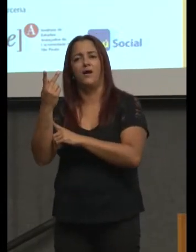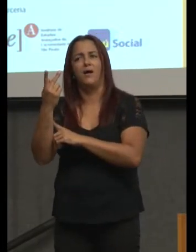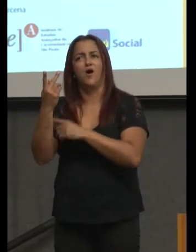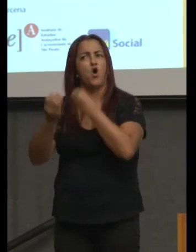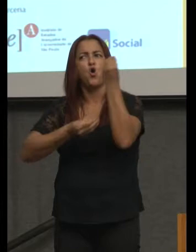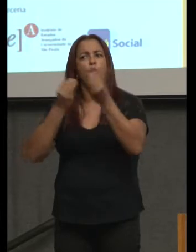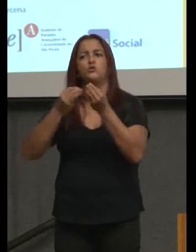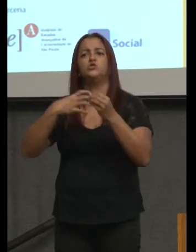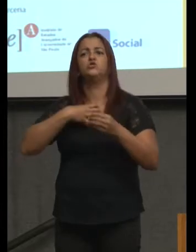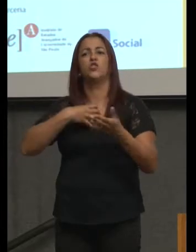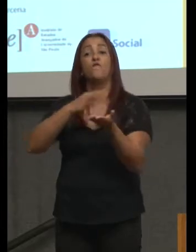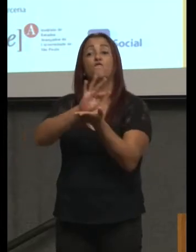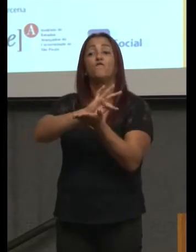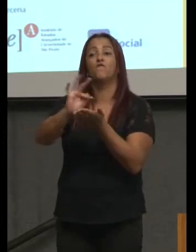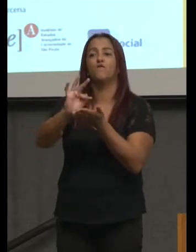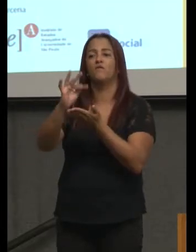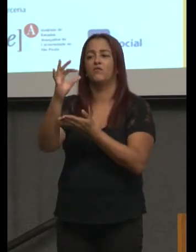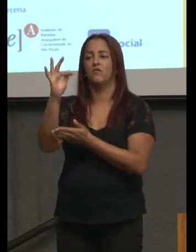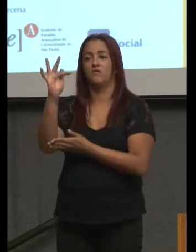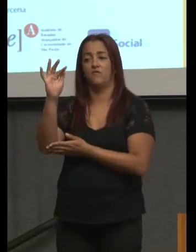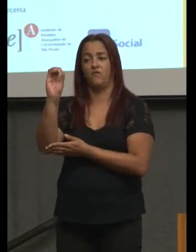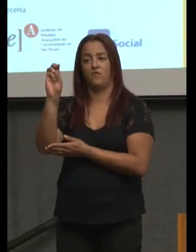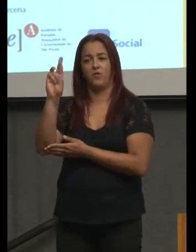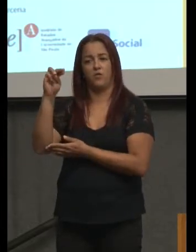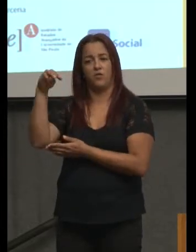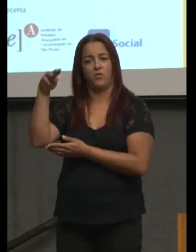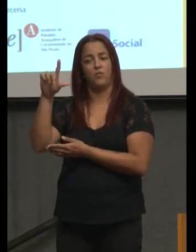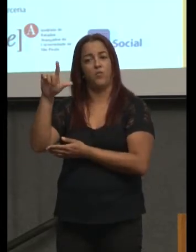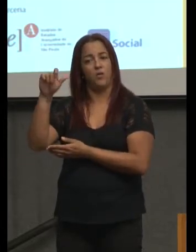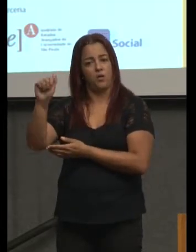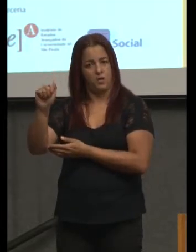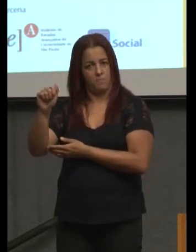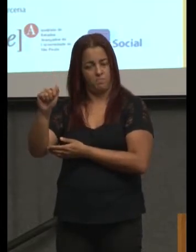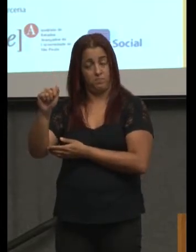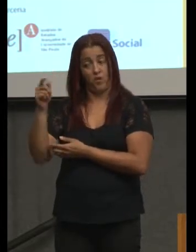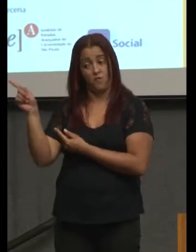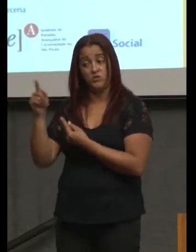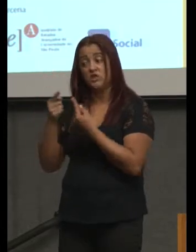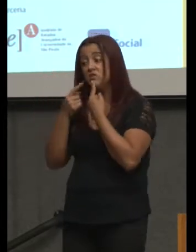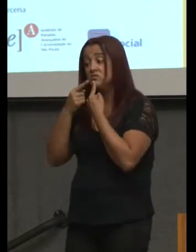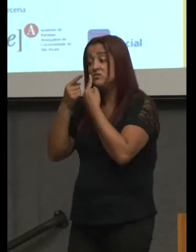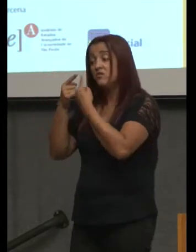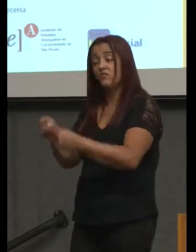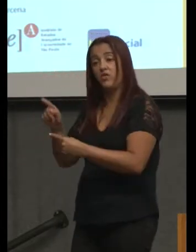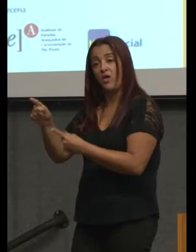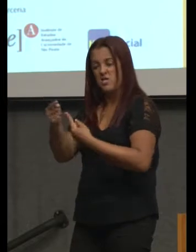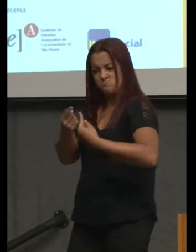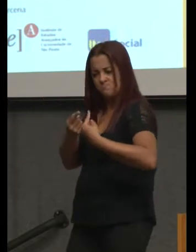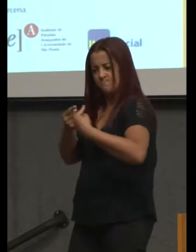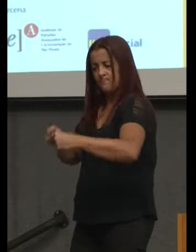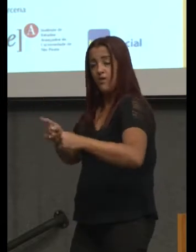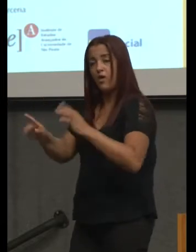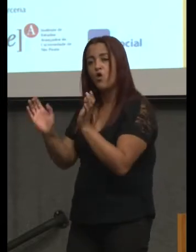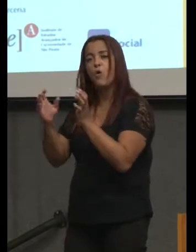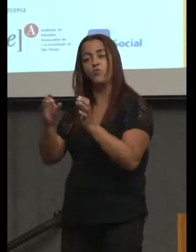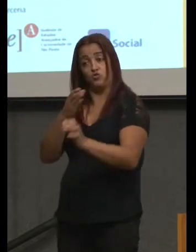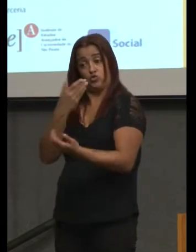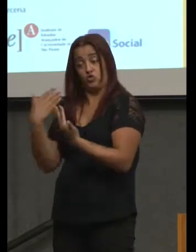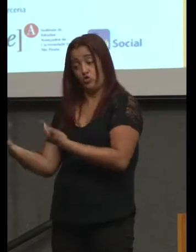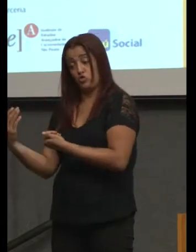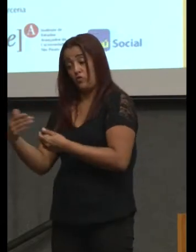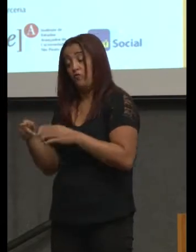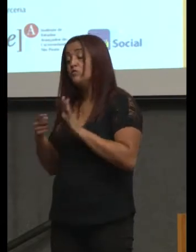fórmula, desafia os jovens para em grupos olharem o seu bairro e ver como é que você atribuiria o IDH